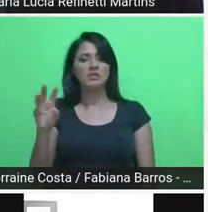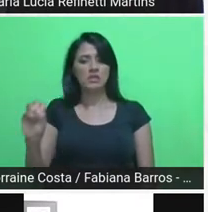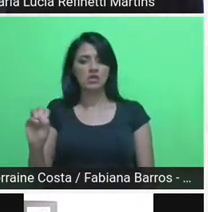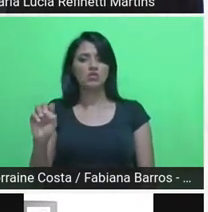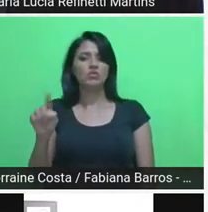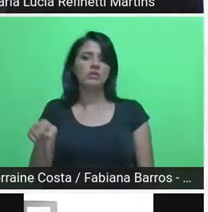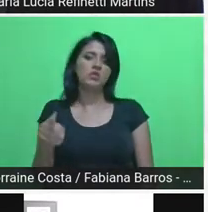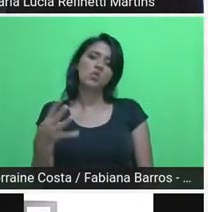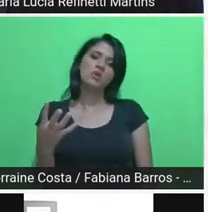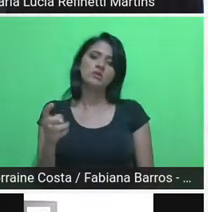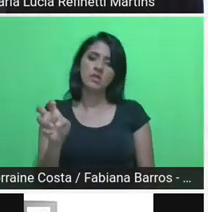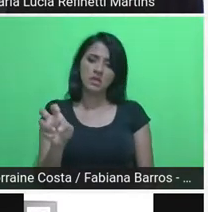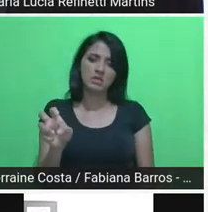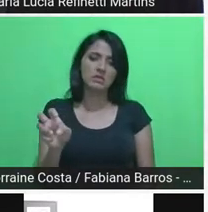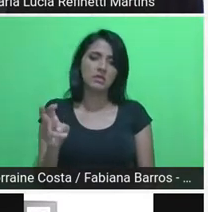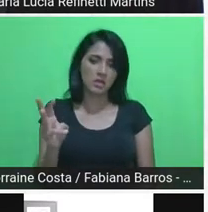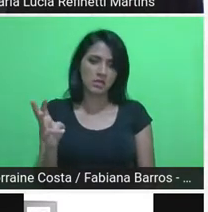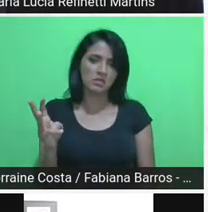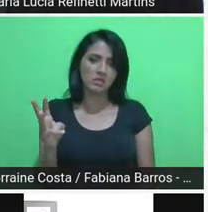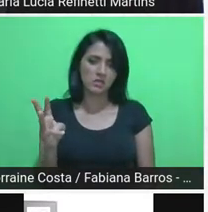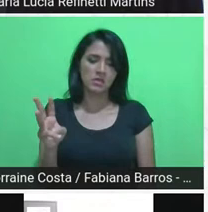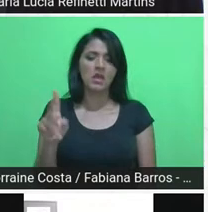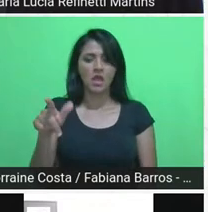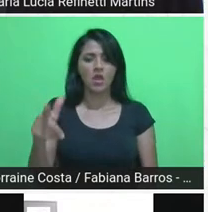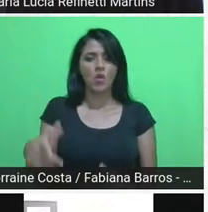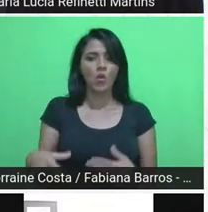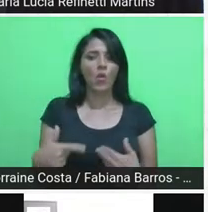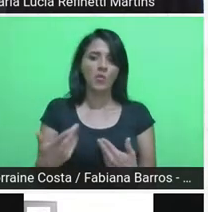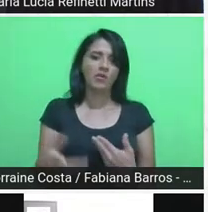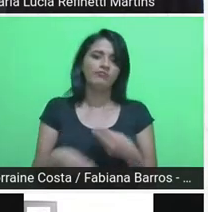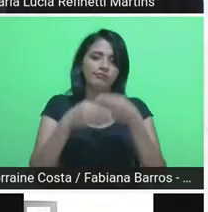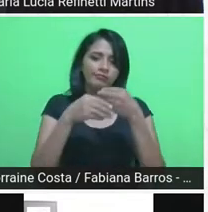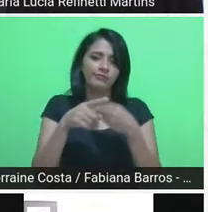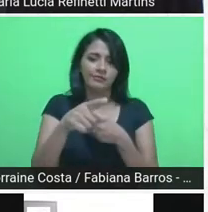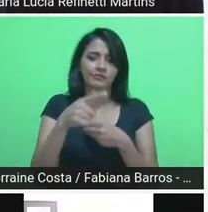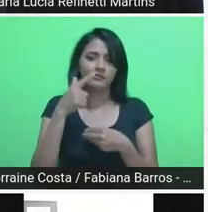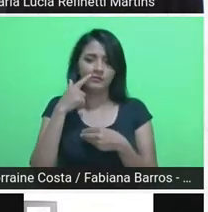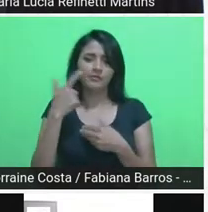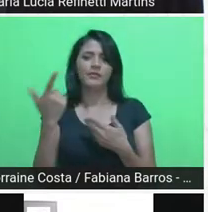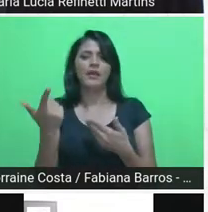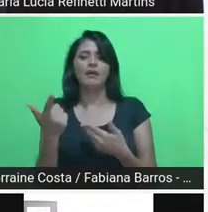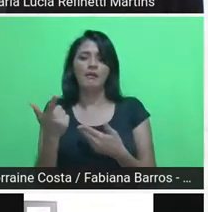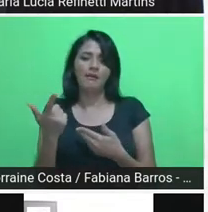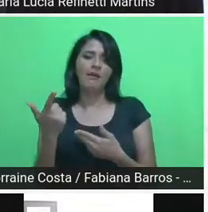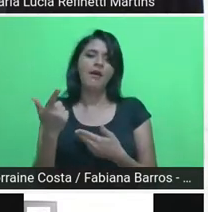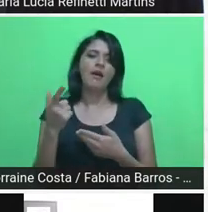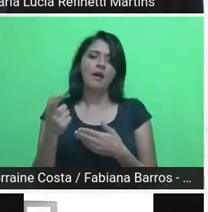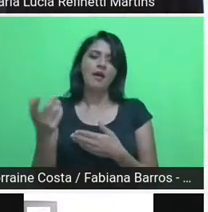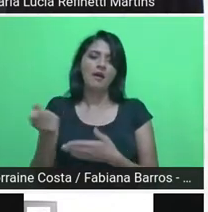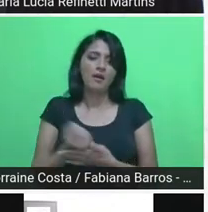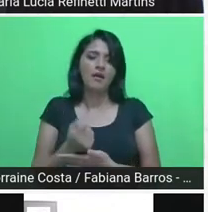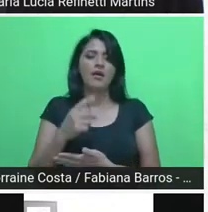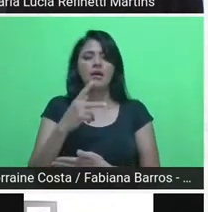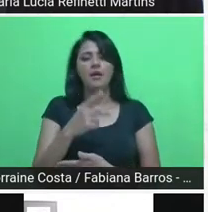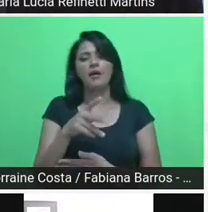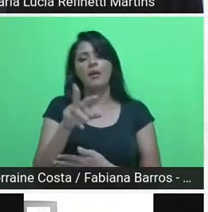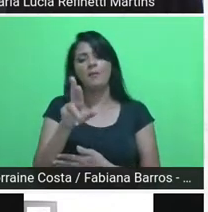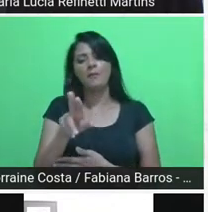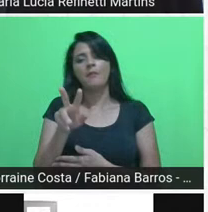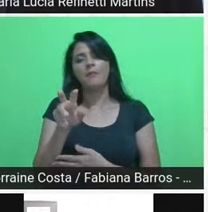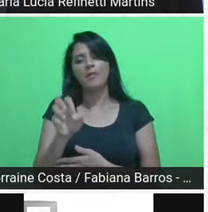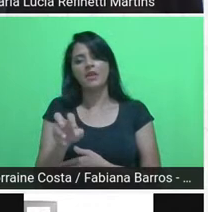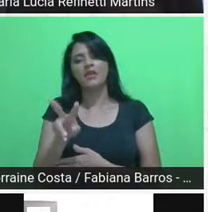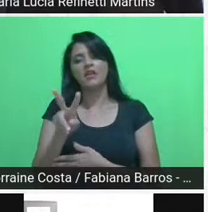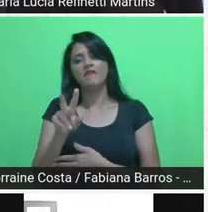e com contribuição à previdência e isso significa